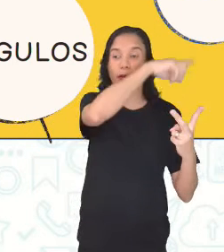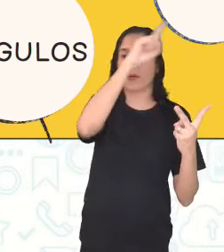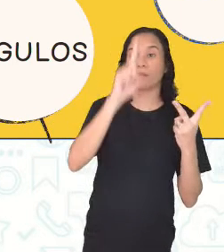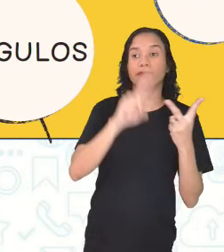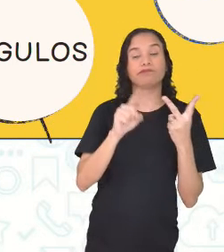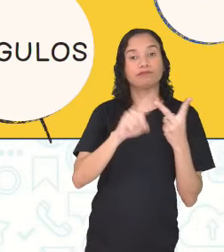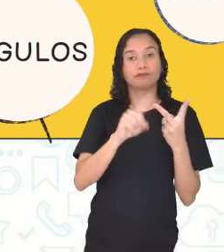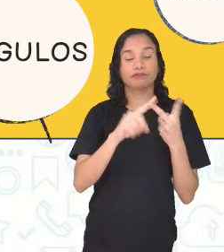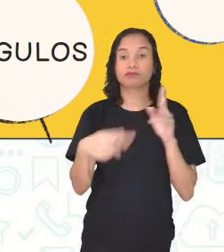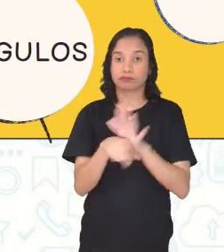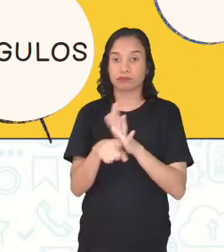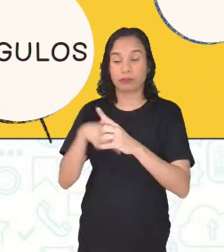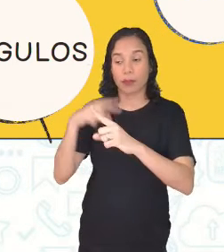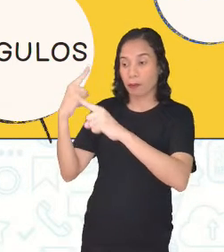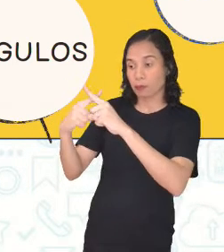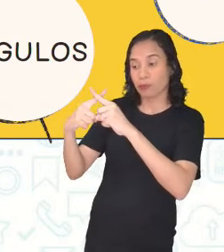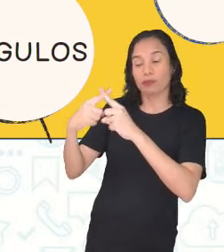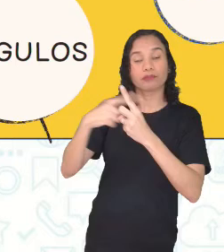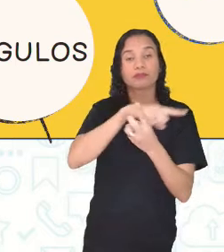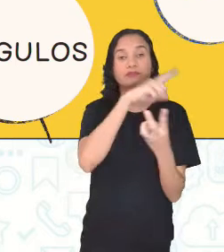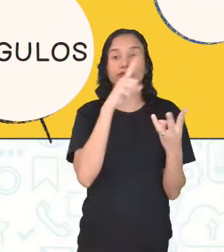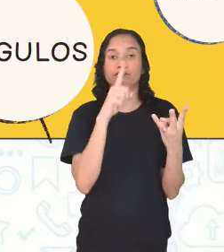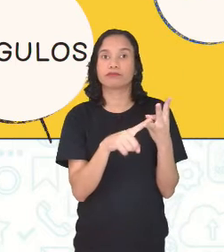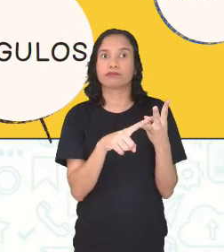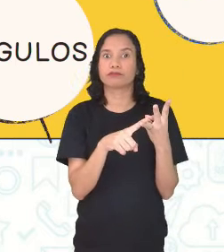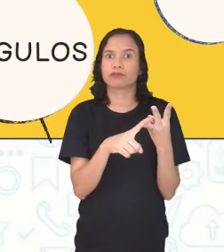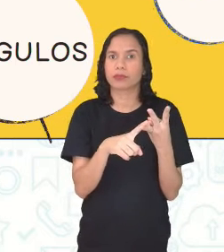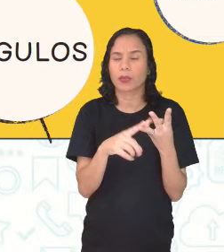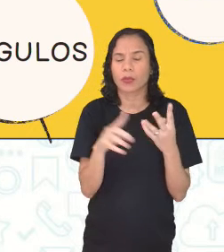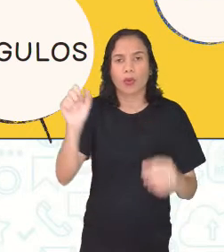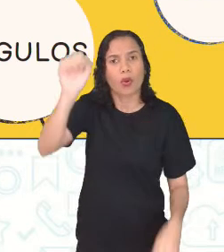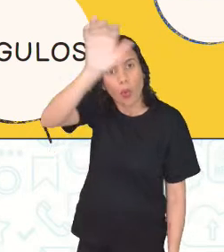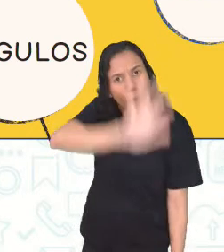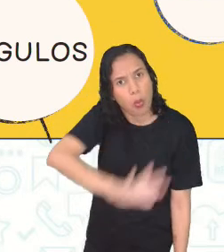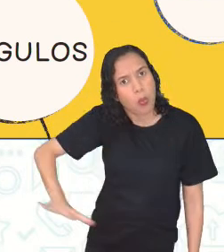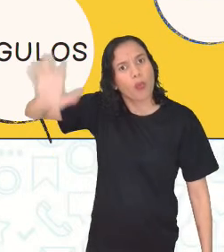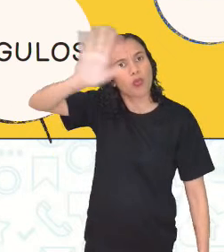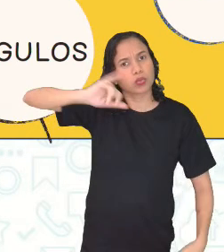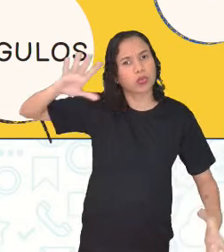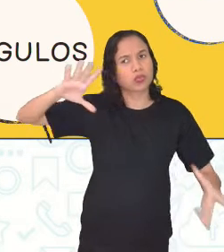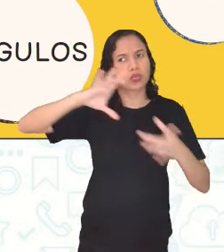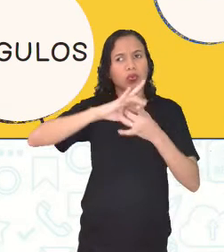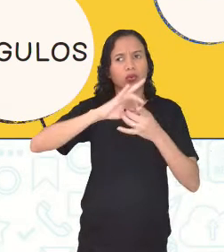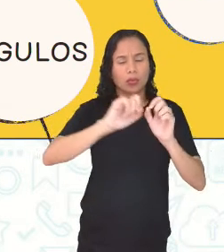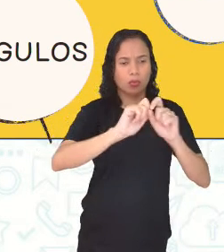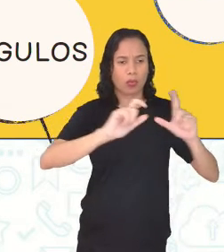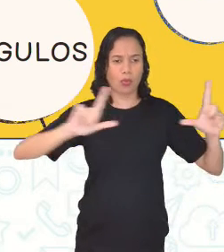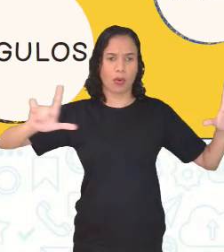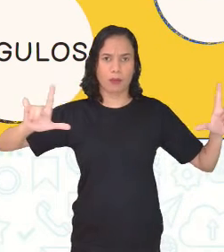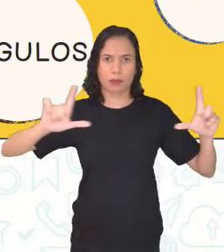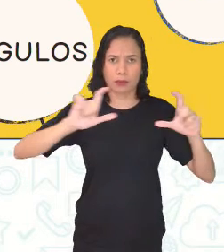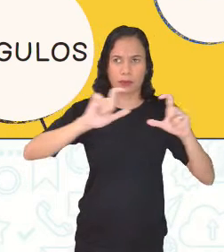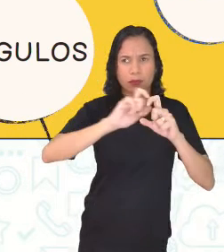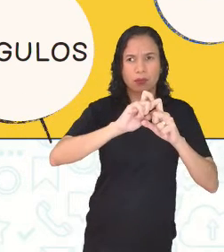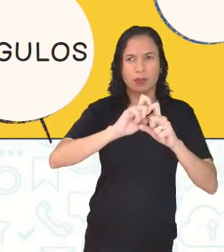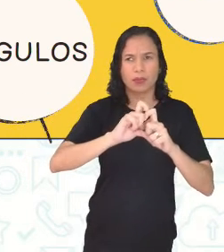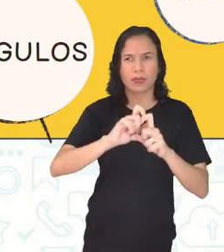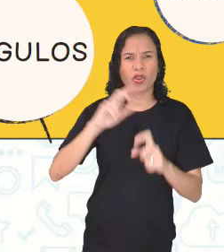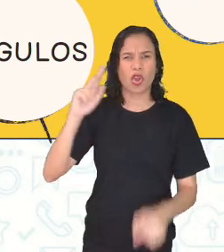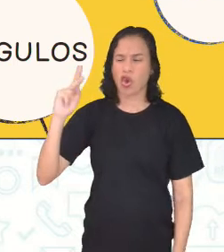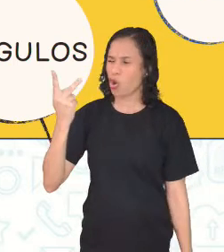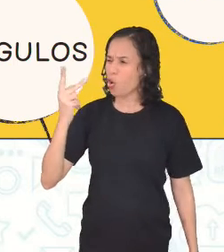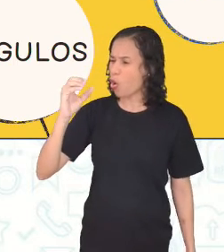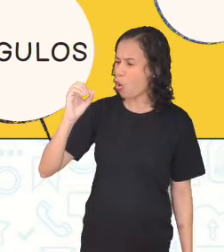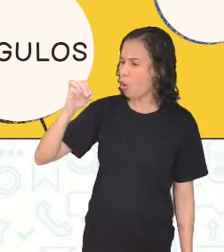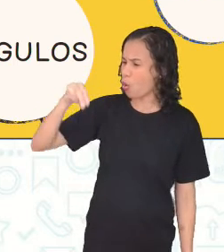multiplicação. Eita! Isso tudo tem a ver com ampliação, redução. Homotetia. Que nome